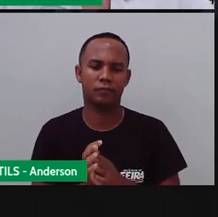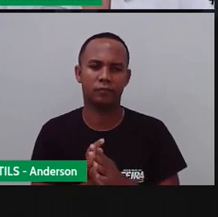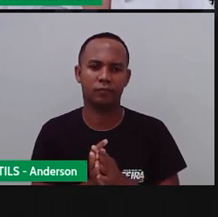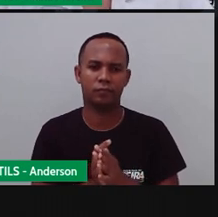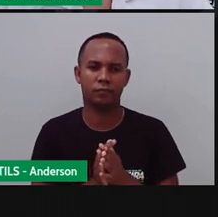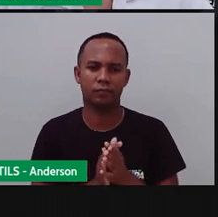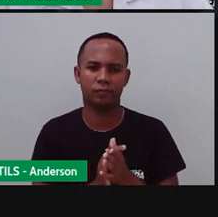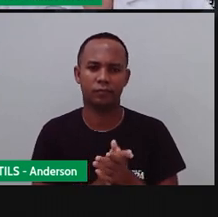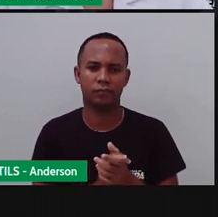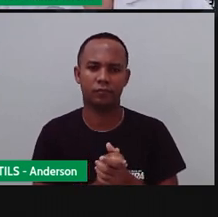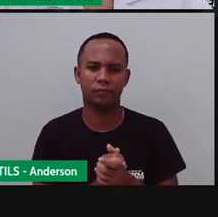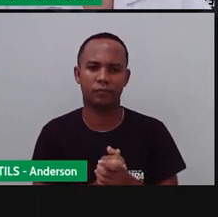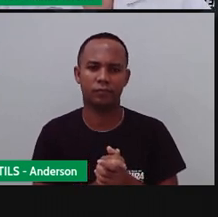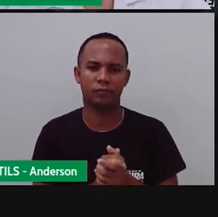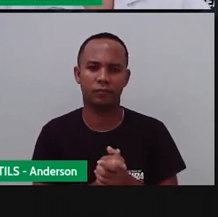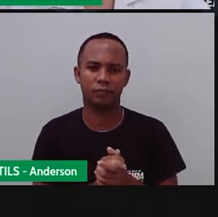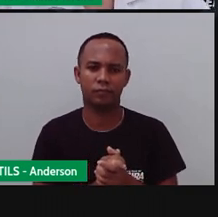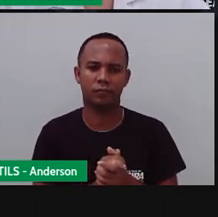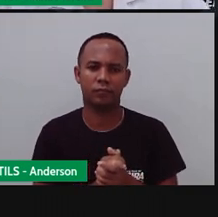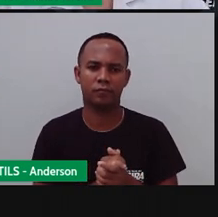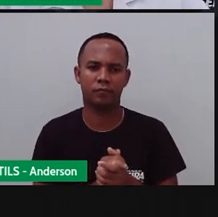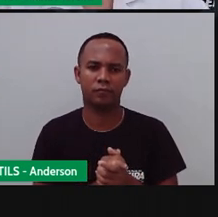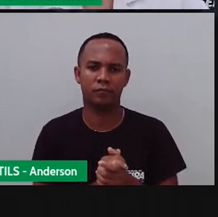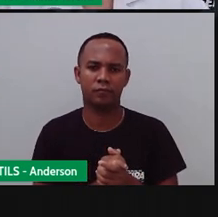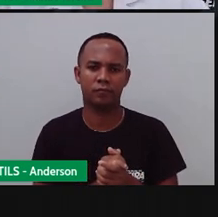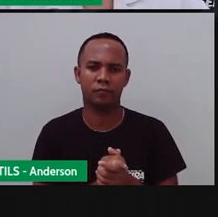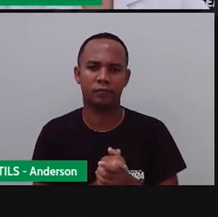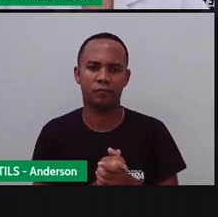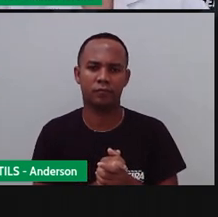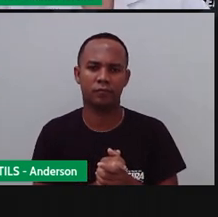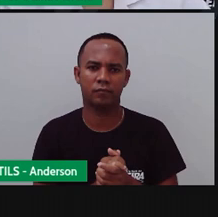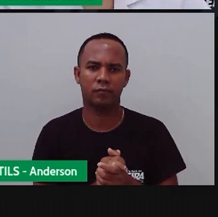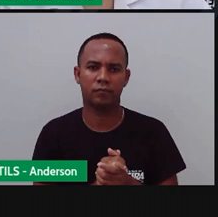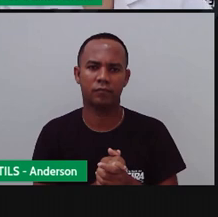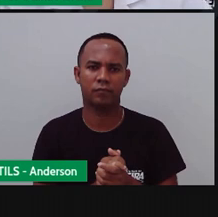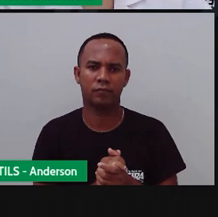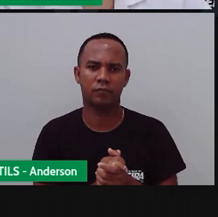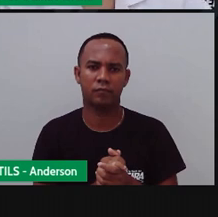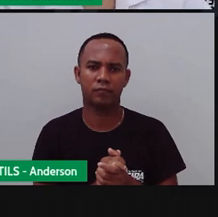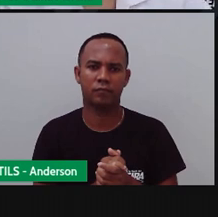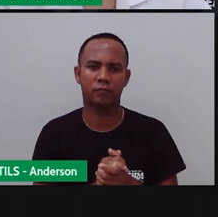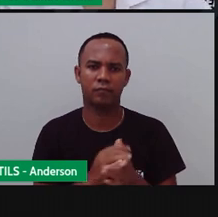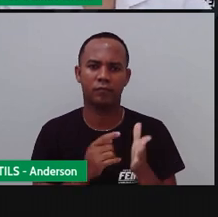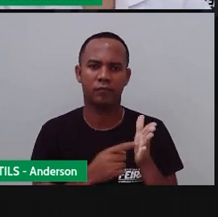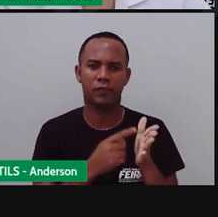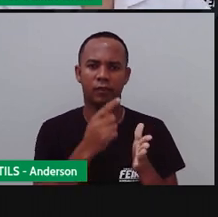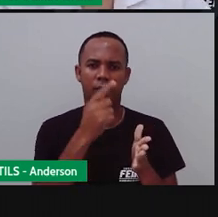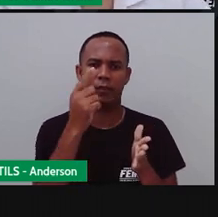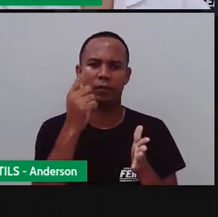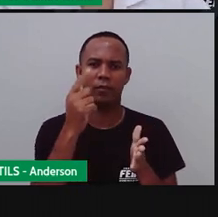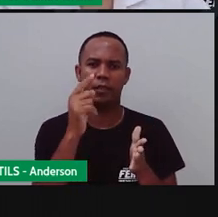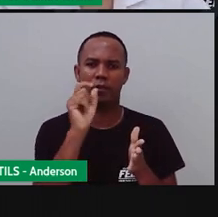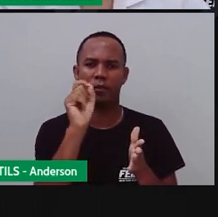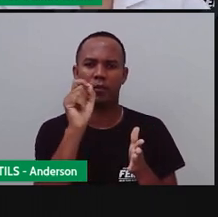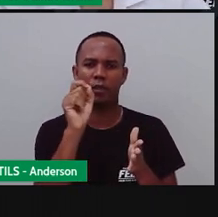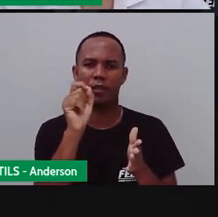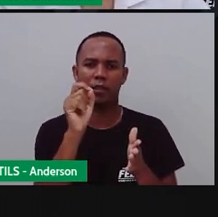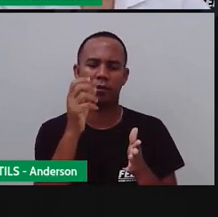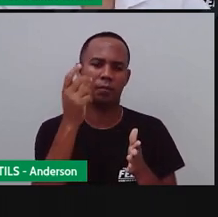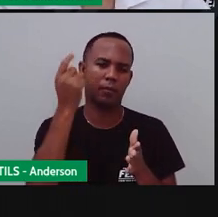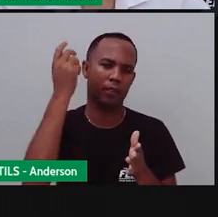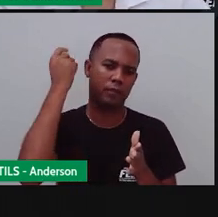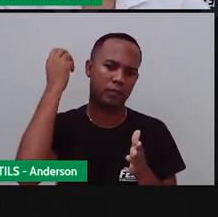Deixa eu passar. Que eu não sei se dá o mesmo nome de ampulheta, não. A primeira forma de medir-se o tempo é